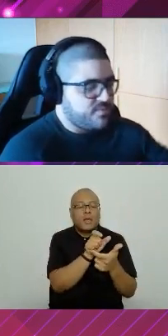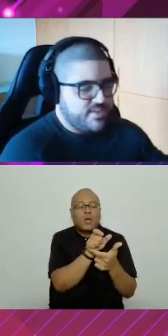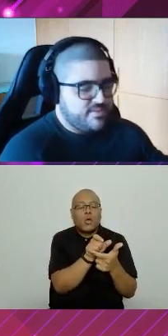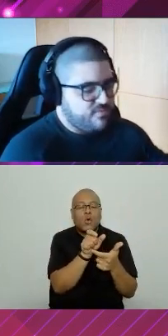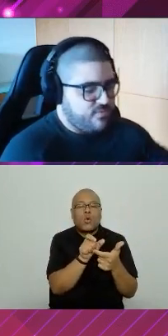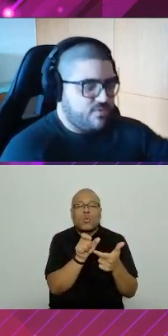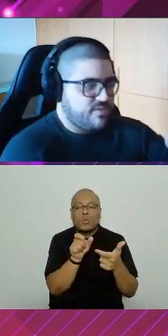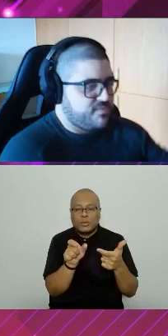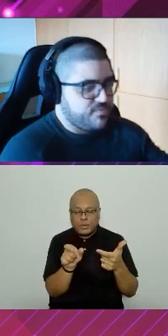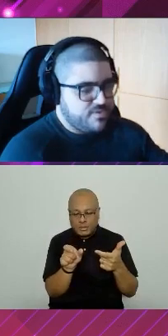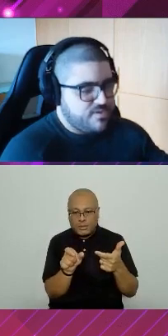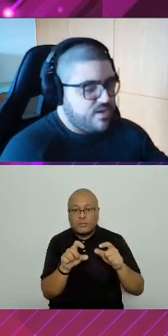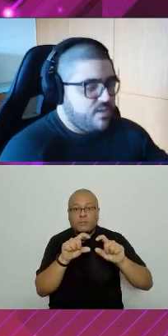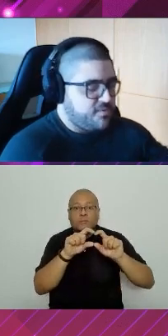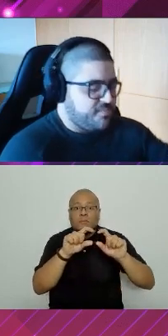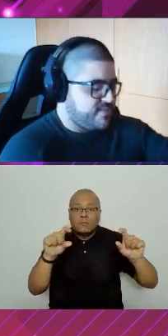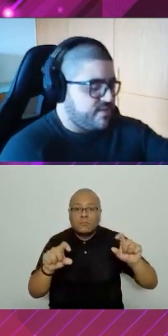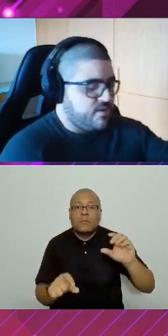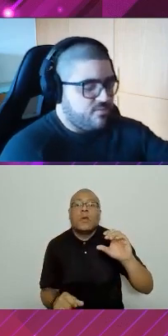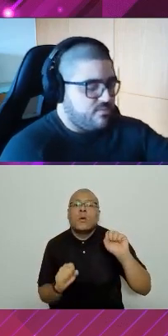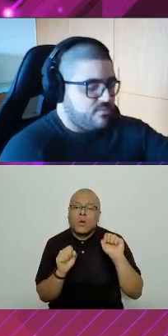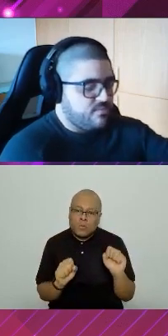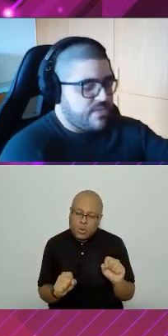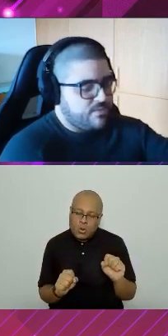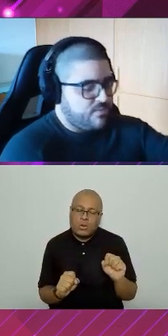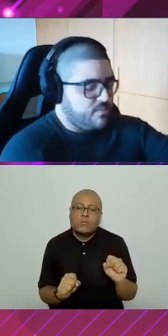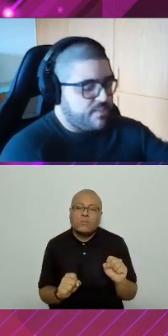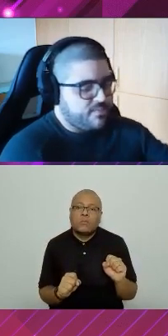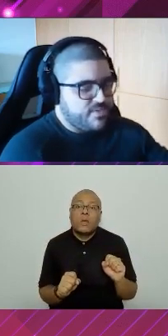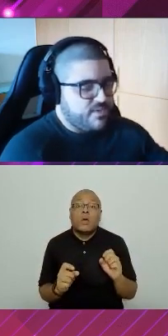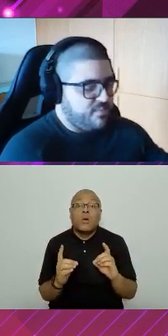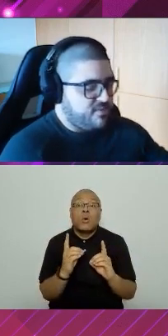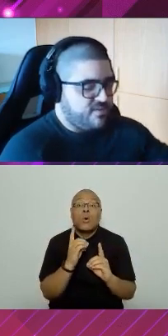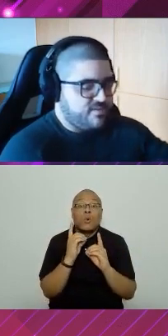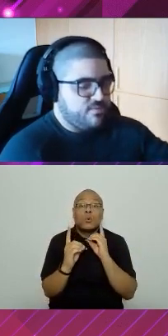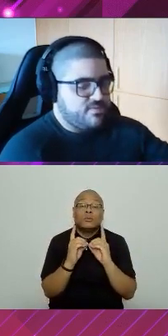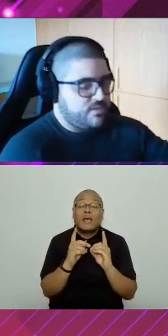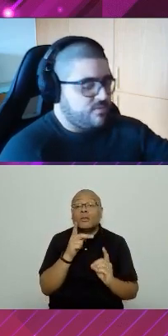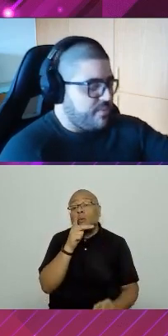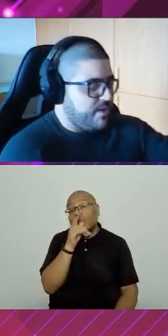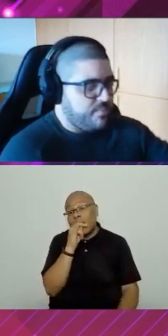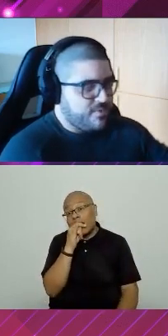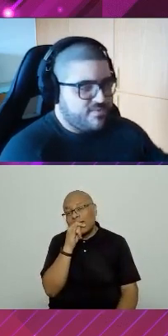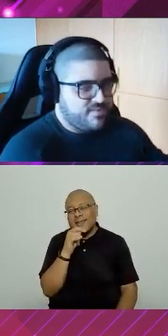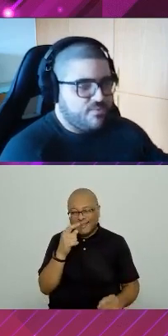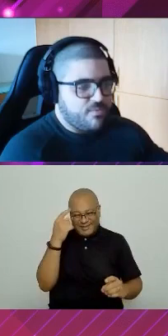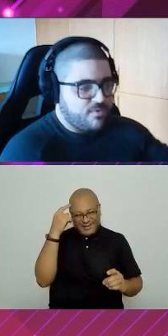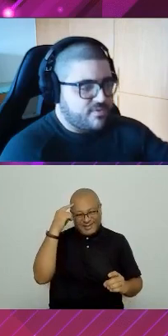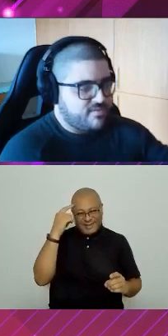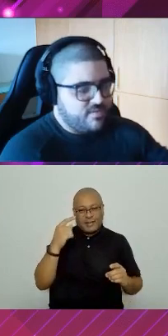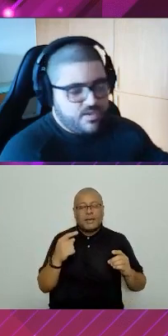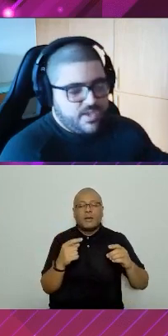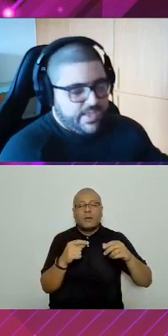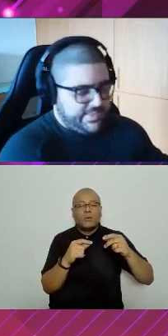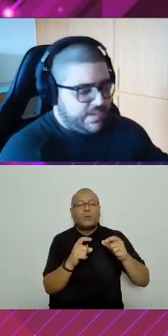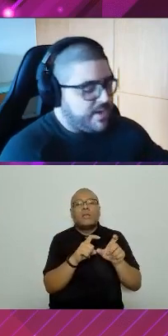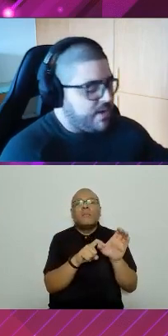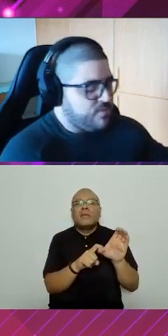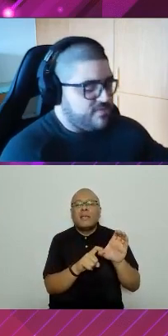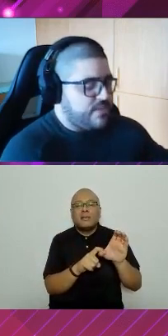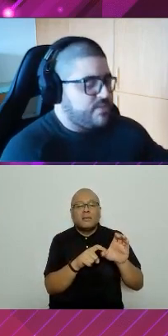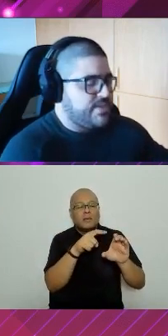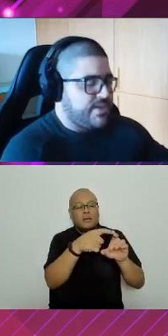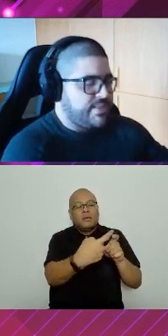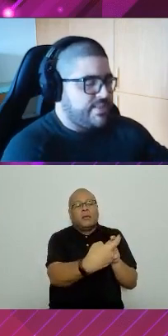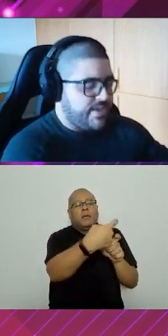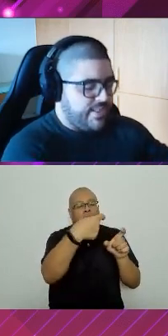tanto prop drilling, se não for uma coisa absurda. Posso passar um dado de um pai para o filho, posso fazer um estado global, posso fazer um context e trabalhar